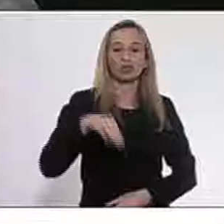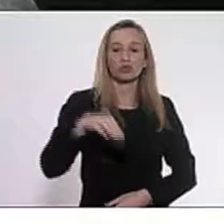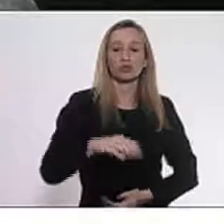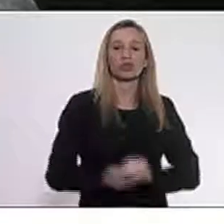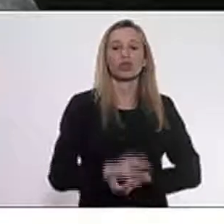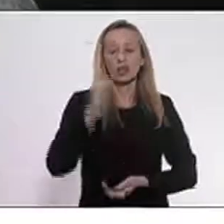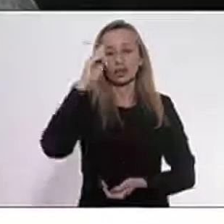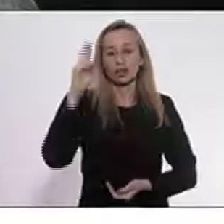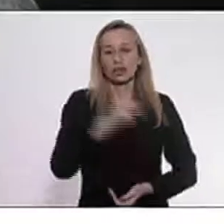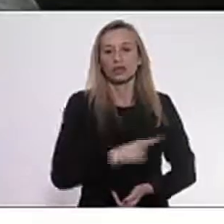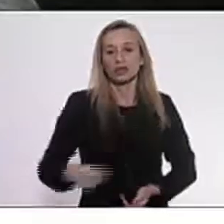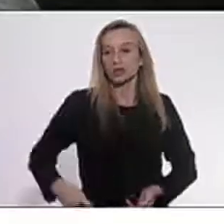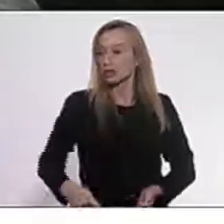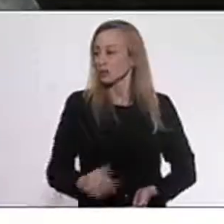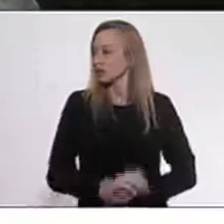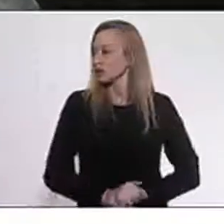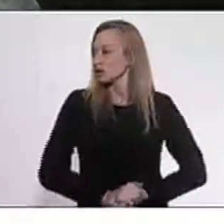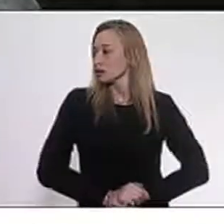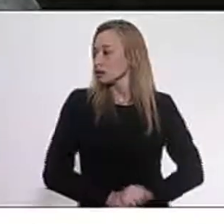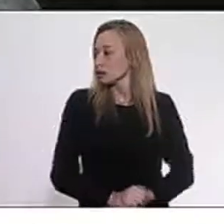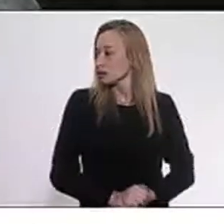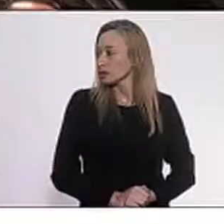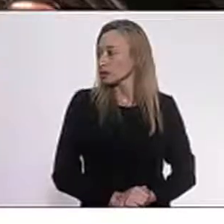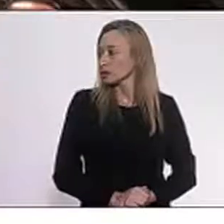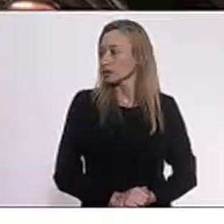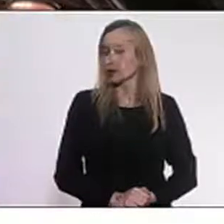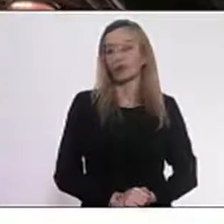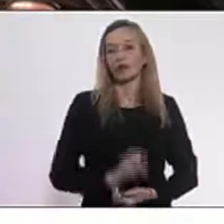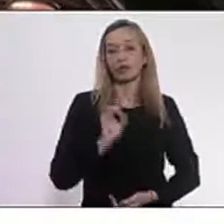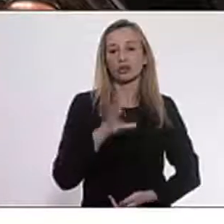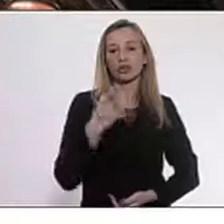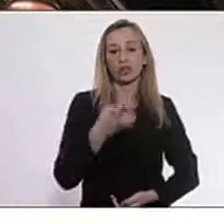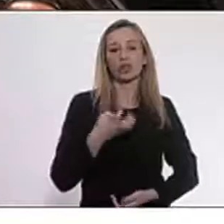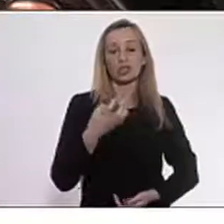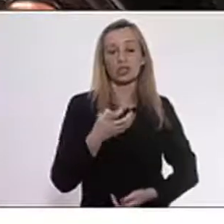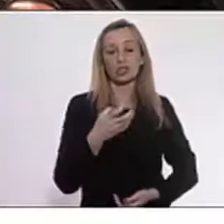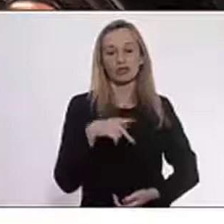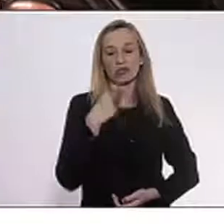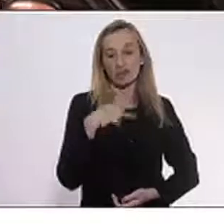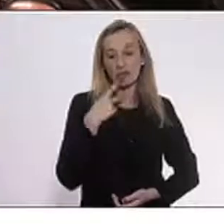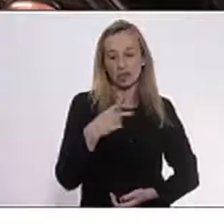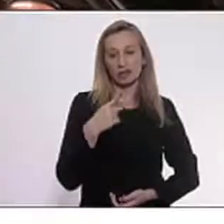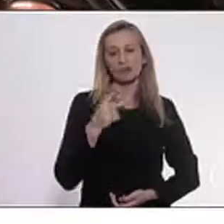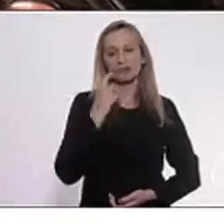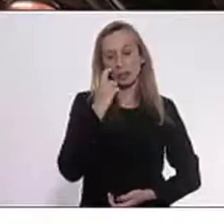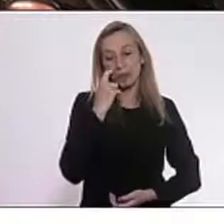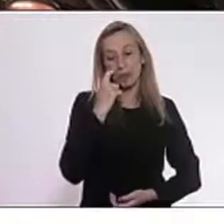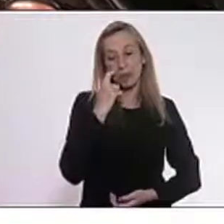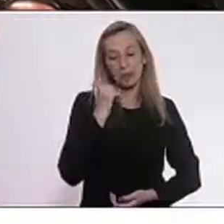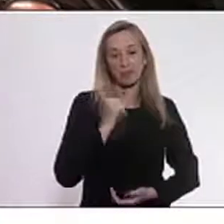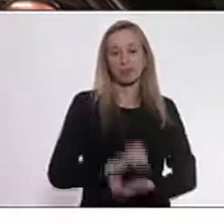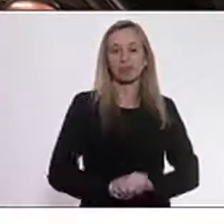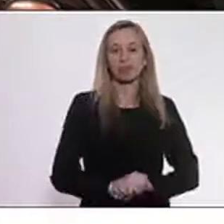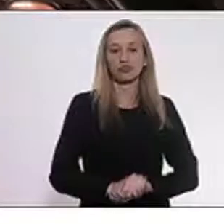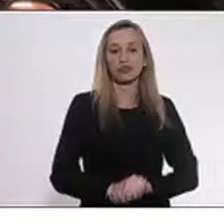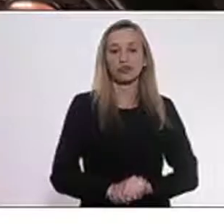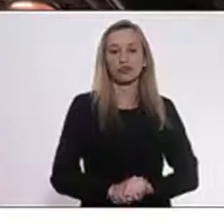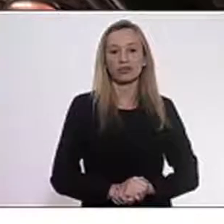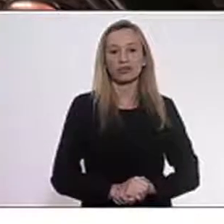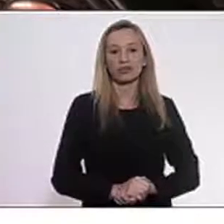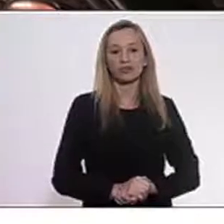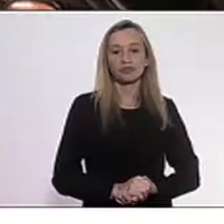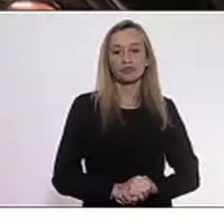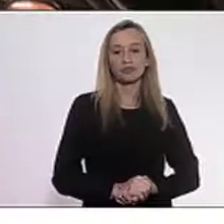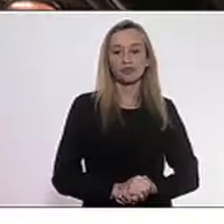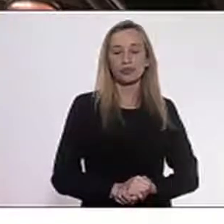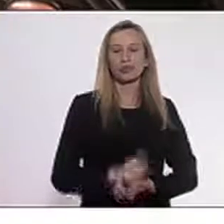Senhor presidente, eu só queria comunicar a vossa excelência que nós